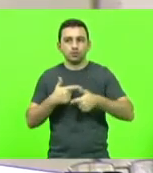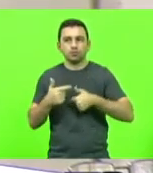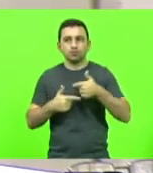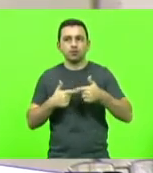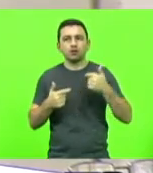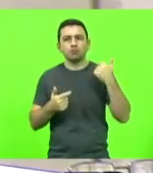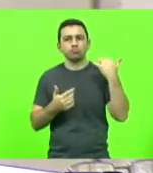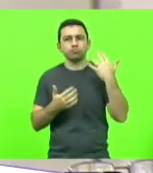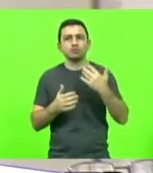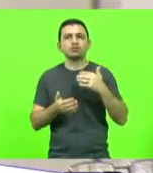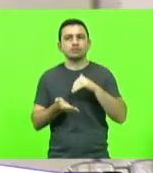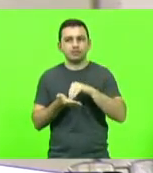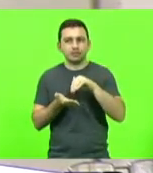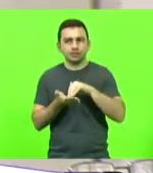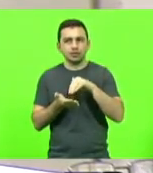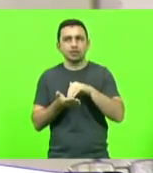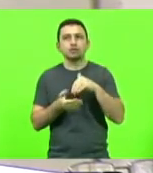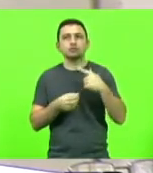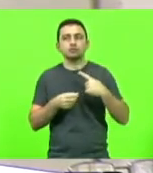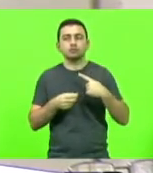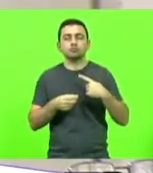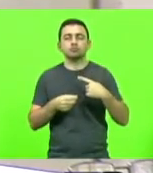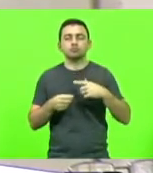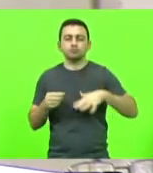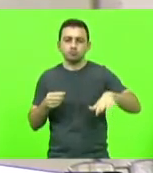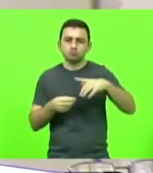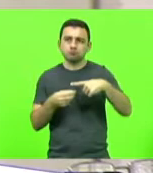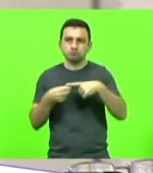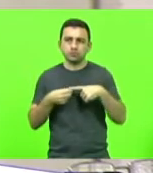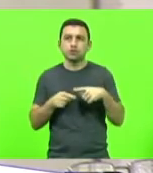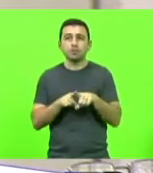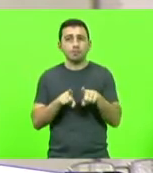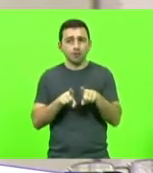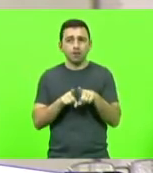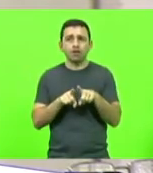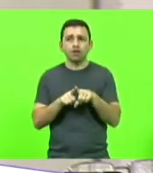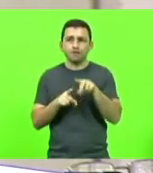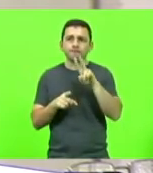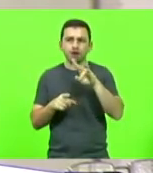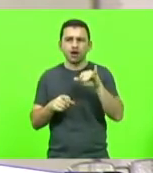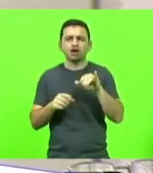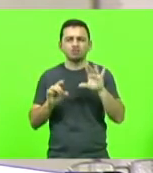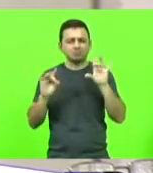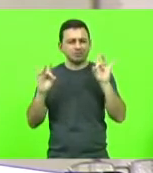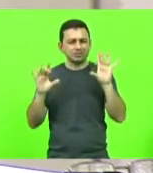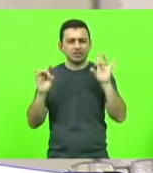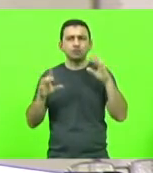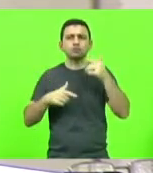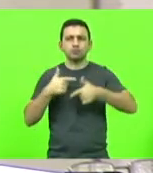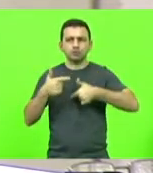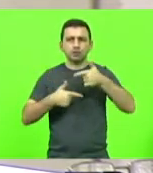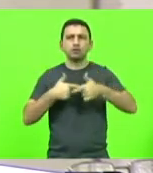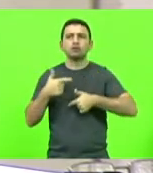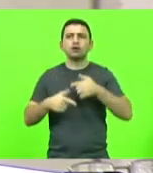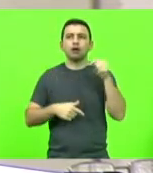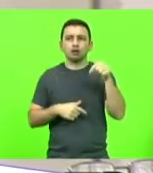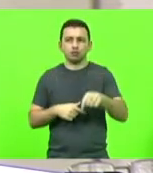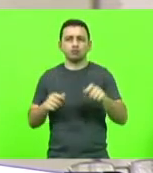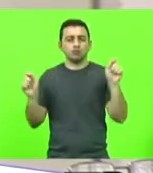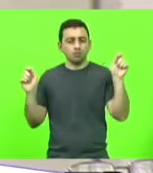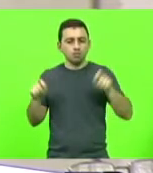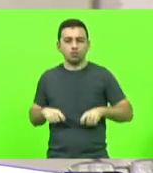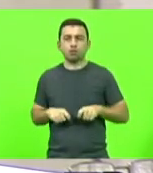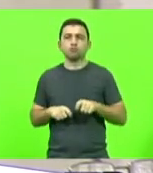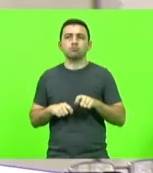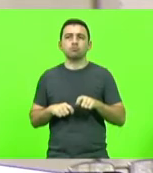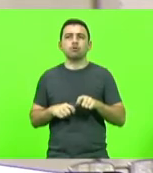secretário municipal e tenho certeza que V. Exª fará um excelente mandato aqui que vai dar a oportunidade